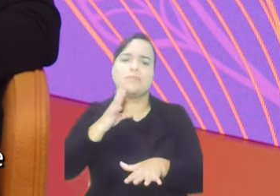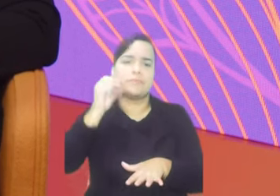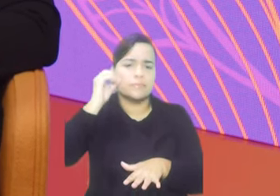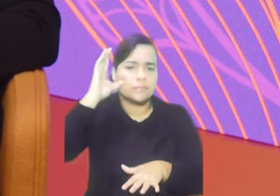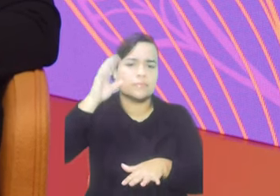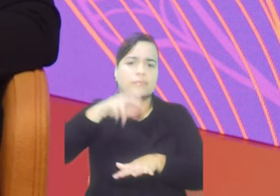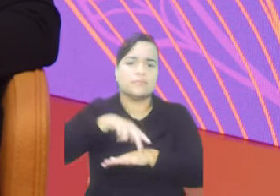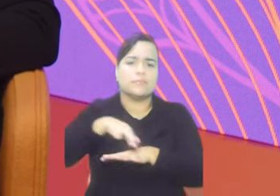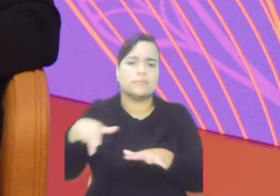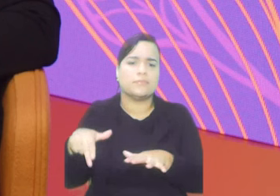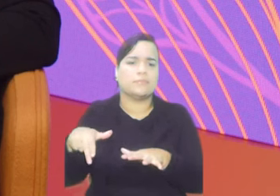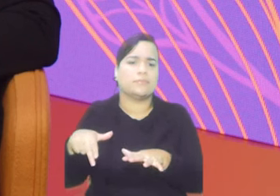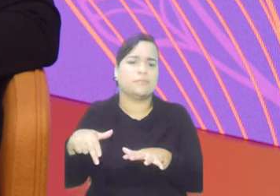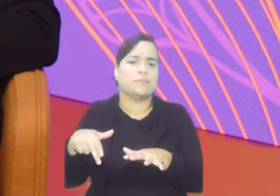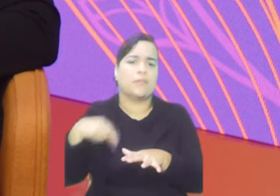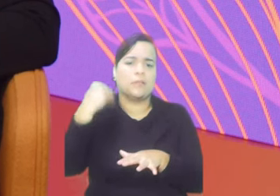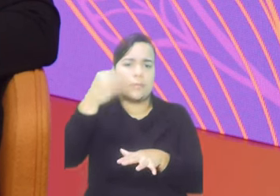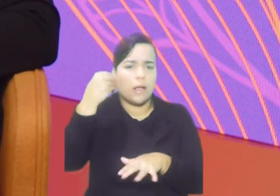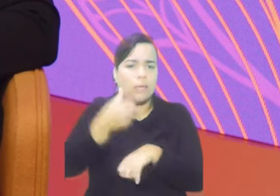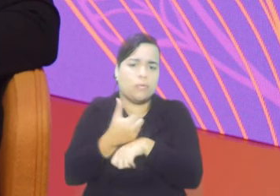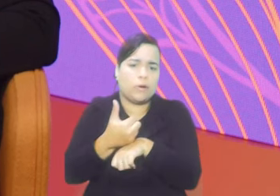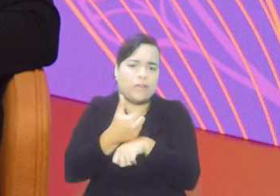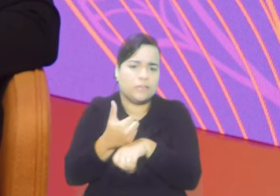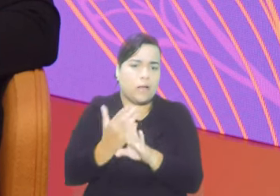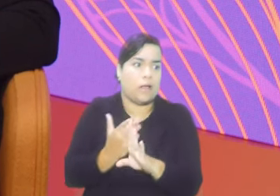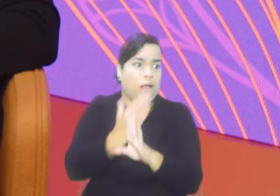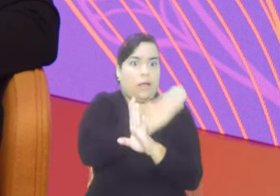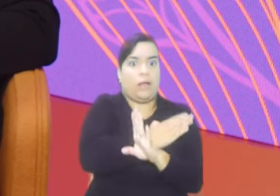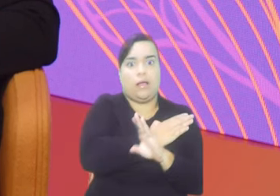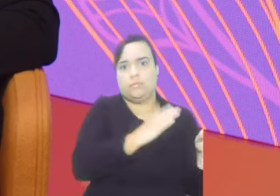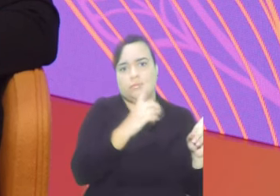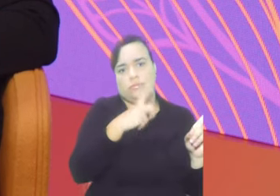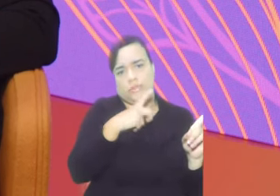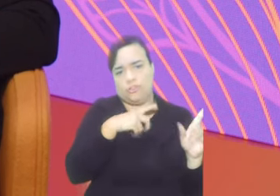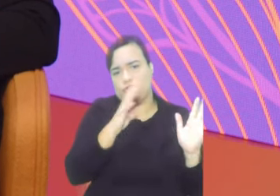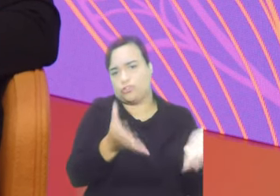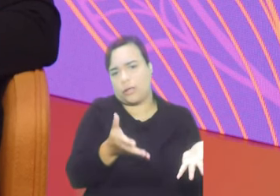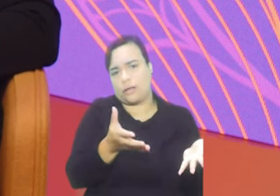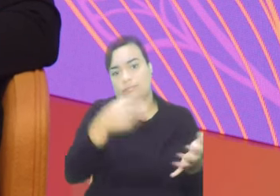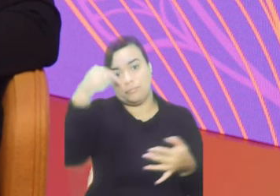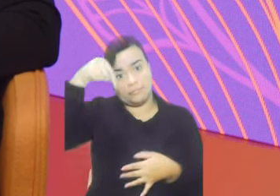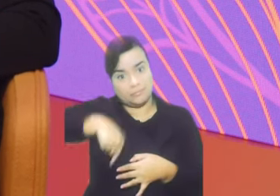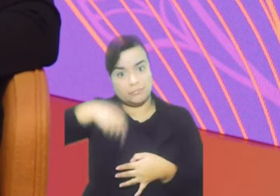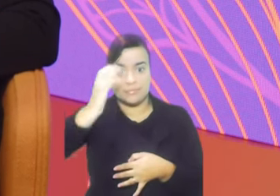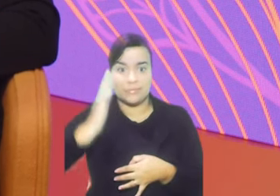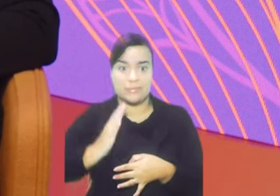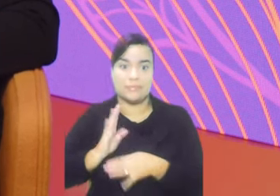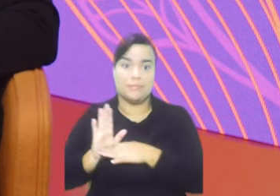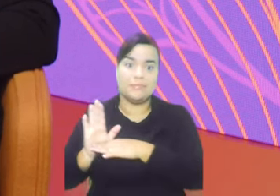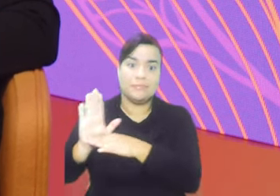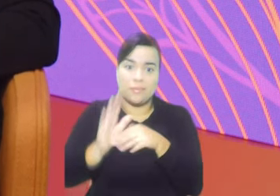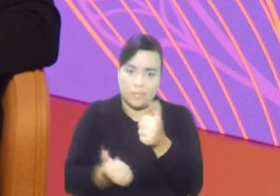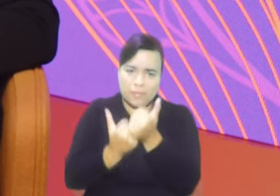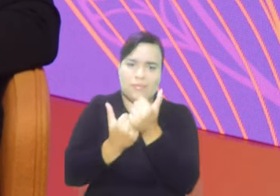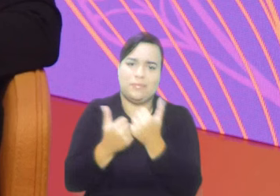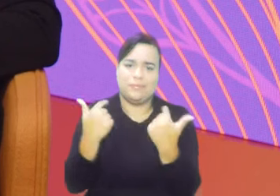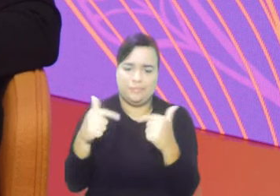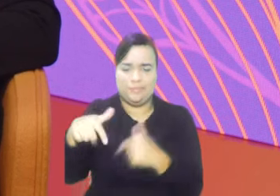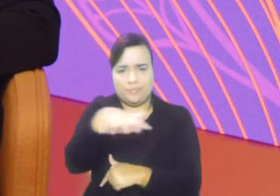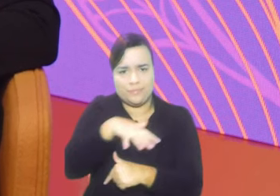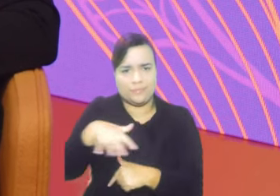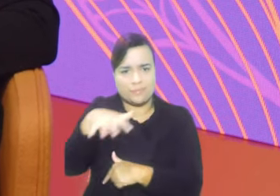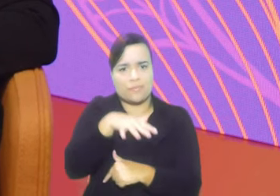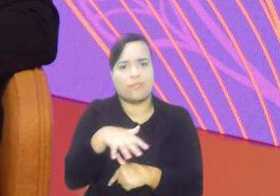uma série de experiências profissionais prévias, e que vão apoiar a nossos ambientes de